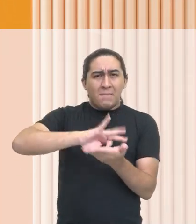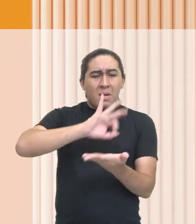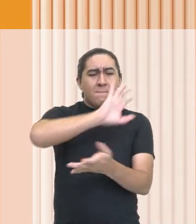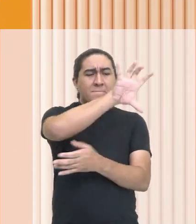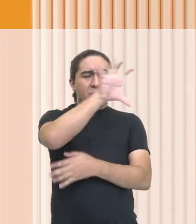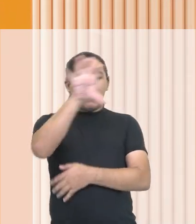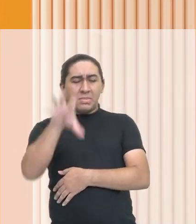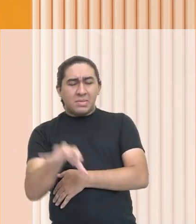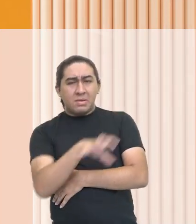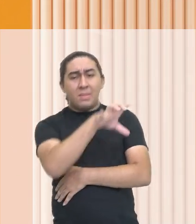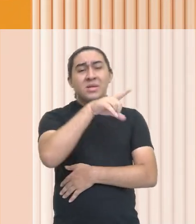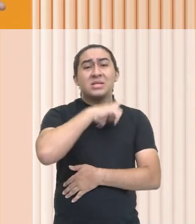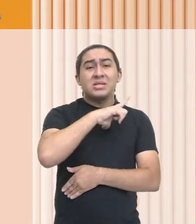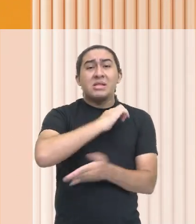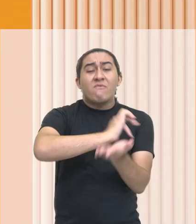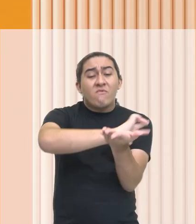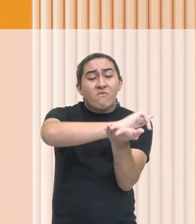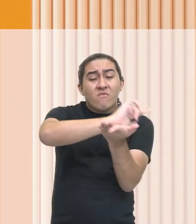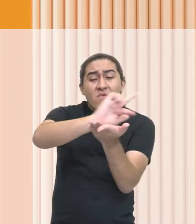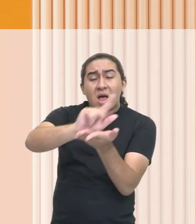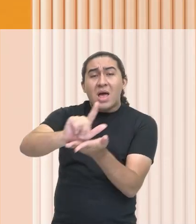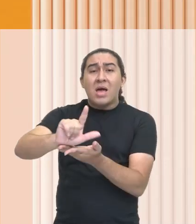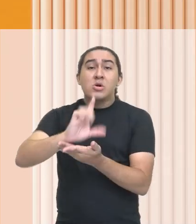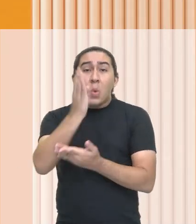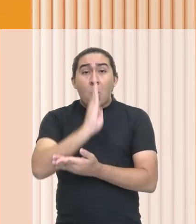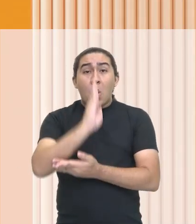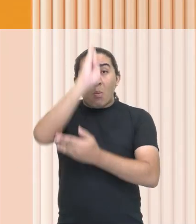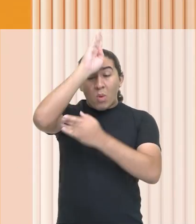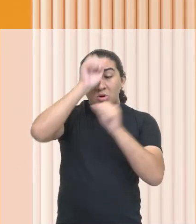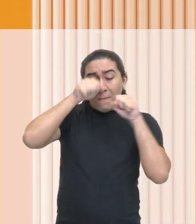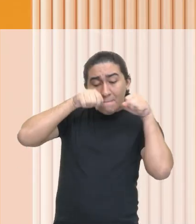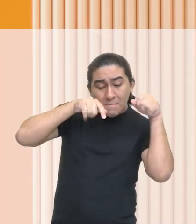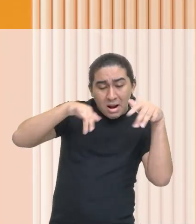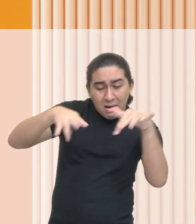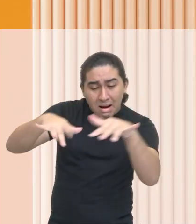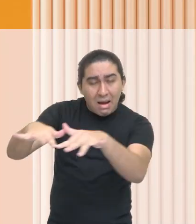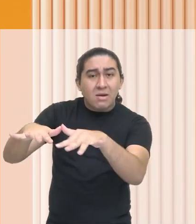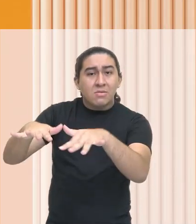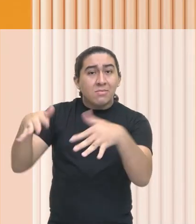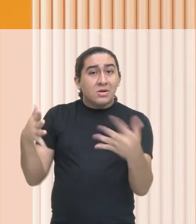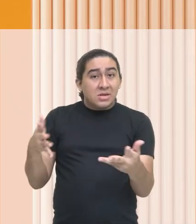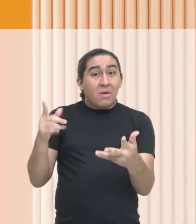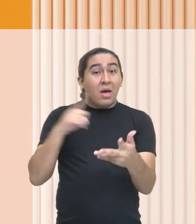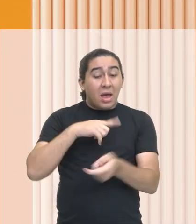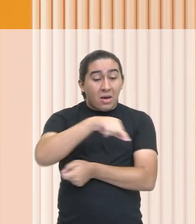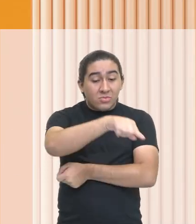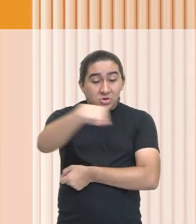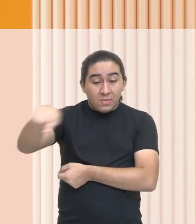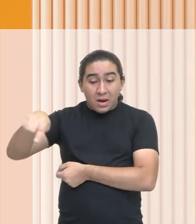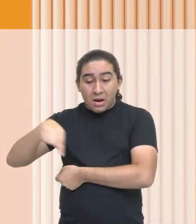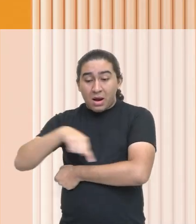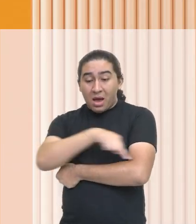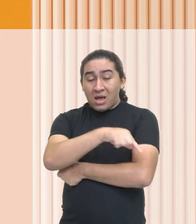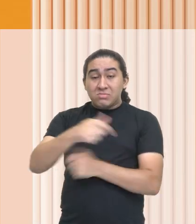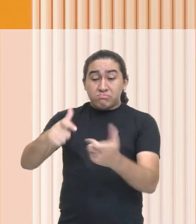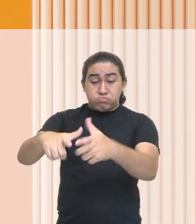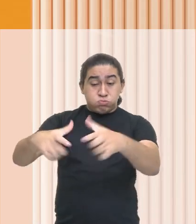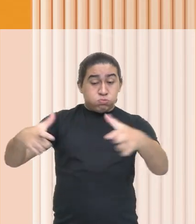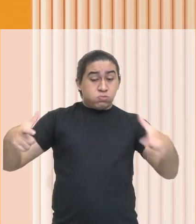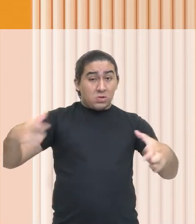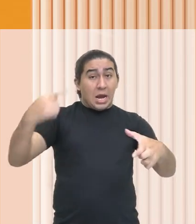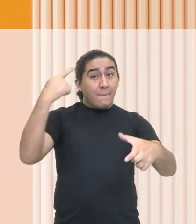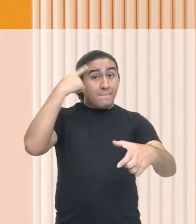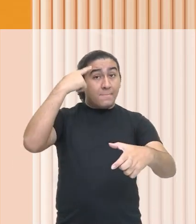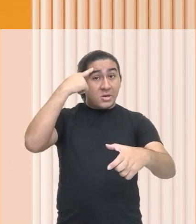onde o Império Romano está se estendendo por pelo menos três continentes naquele nosso mapa? Ou seja, uma área muito grande. Você imagina que, por